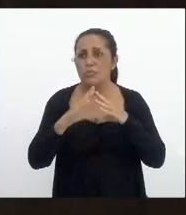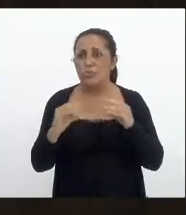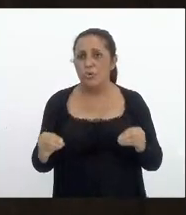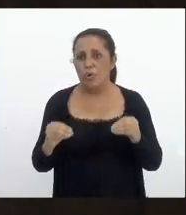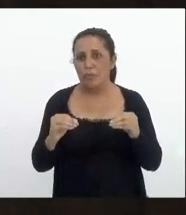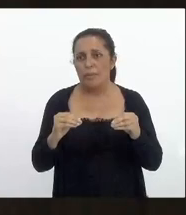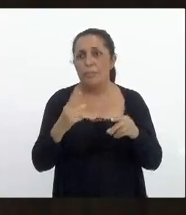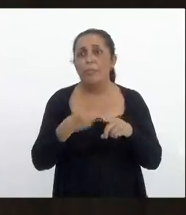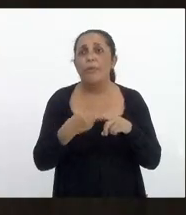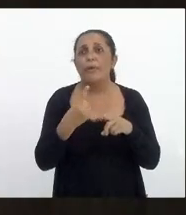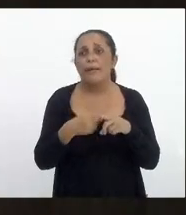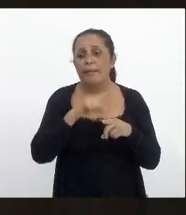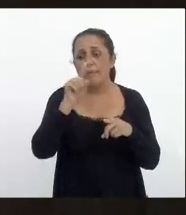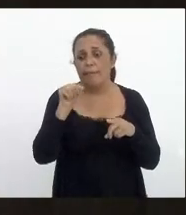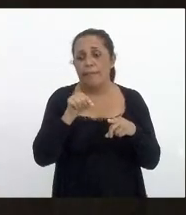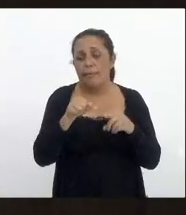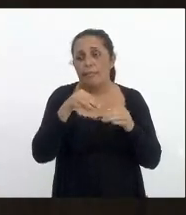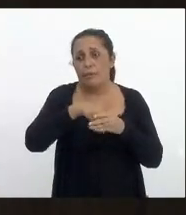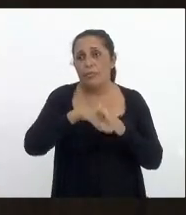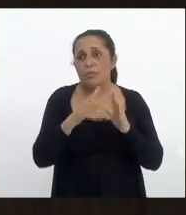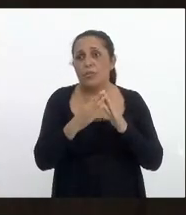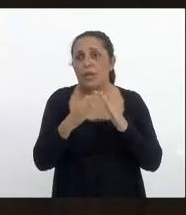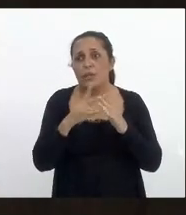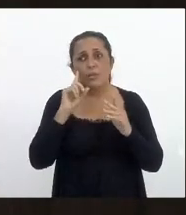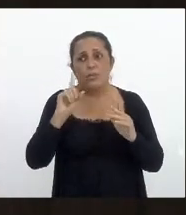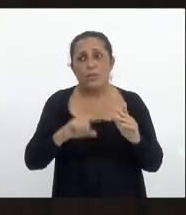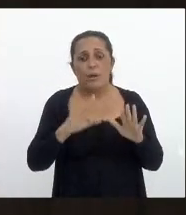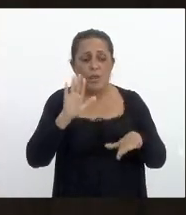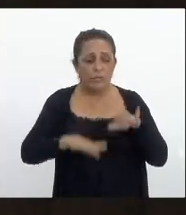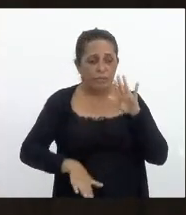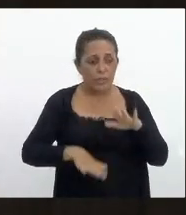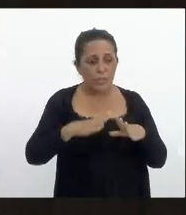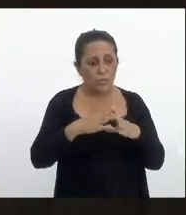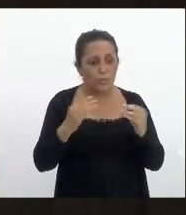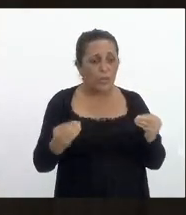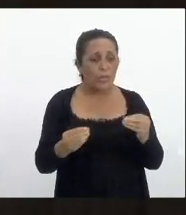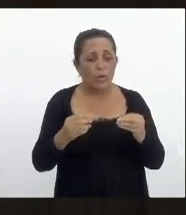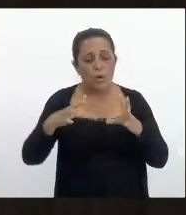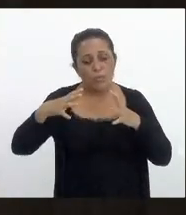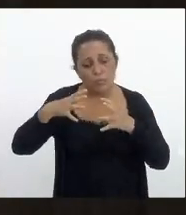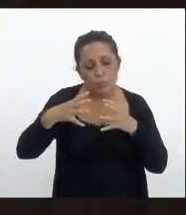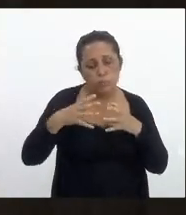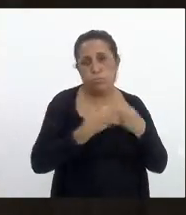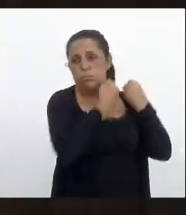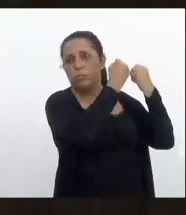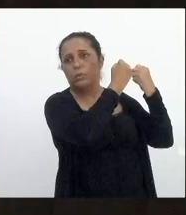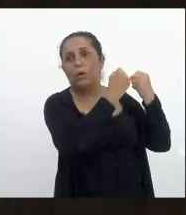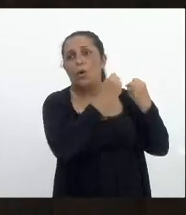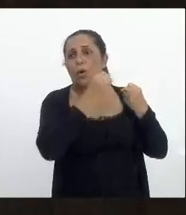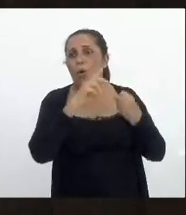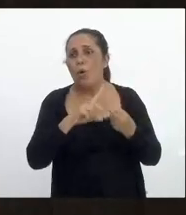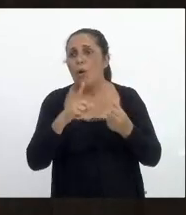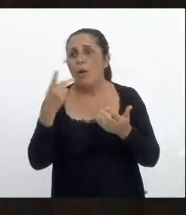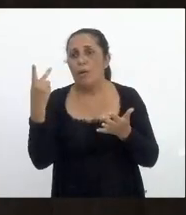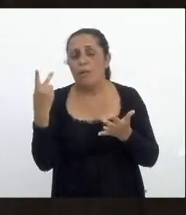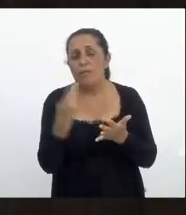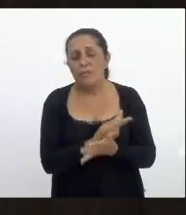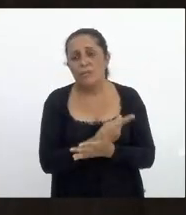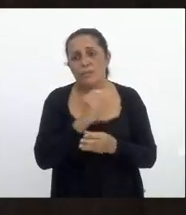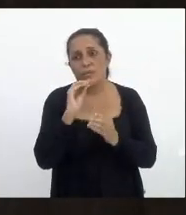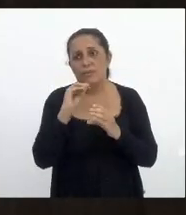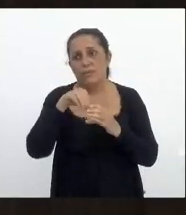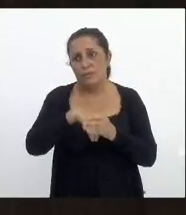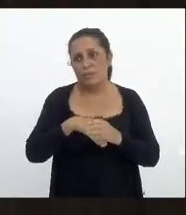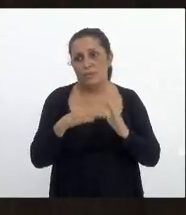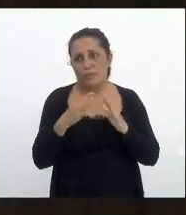que são crianças que às vezes foi desaparecida por um sequestro por todas as mazelas que a gente tem